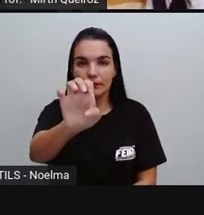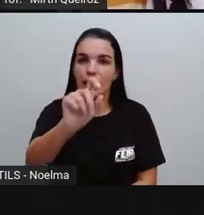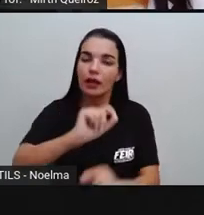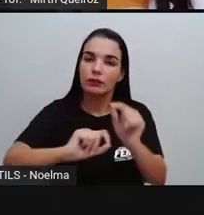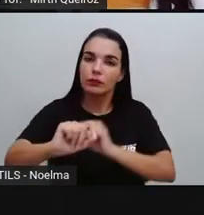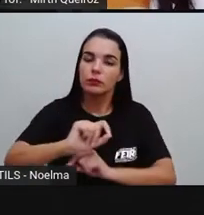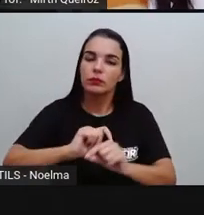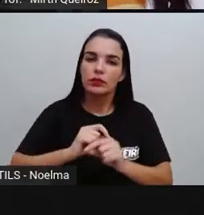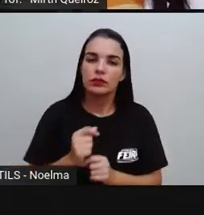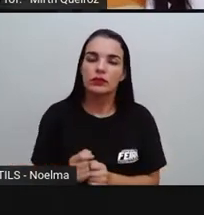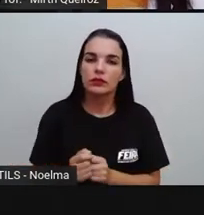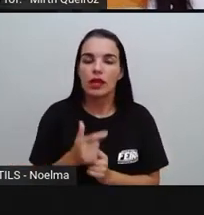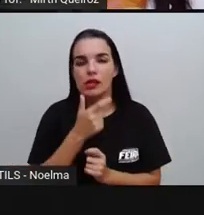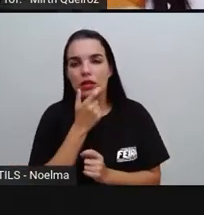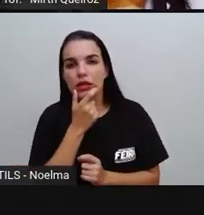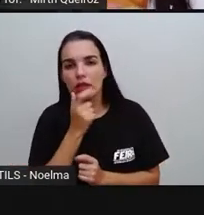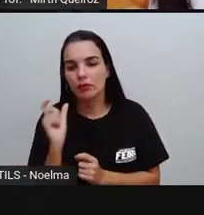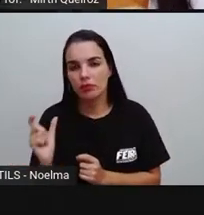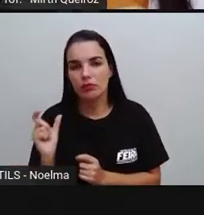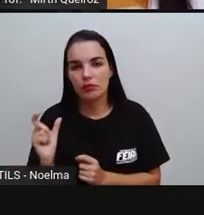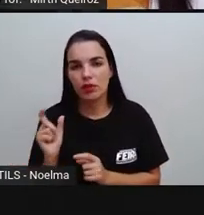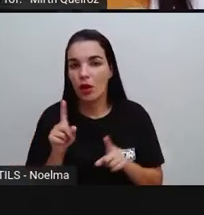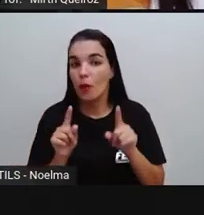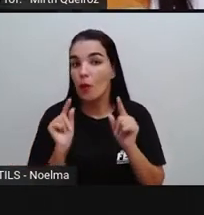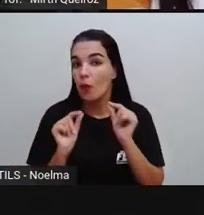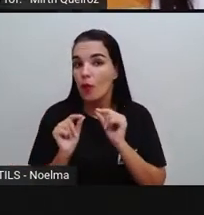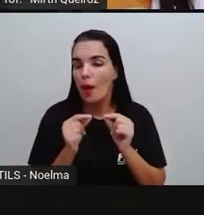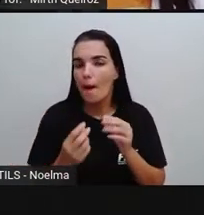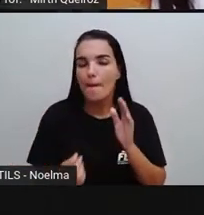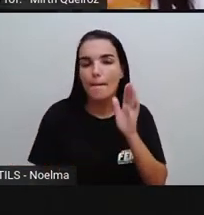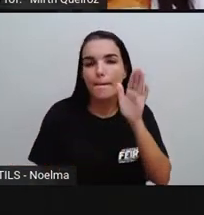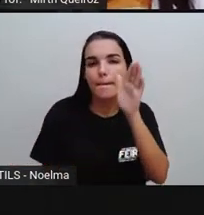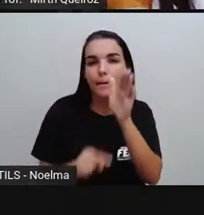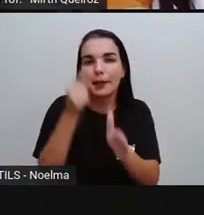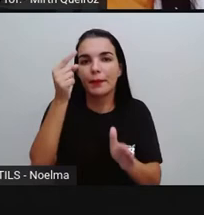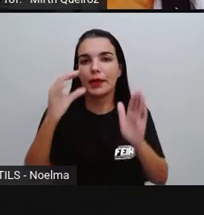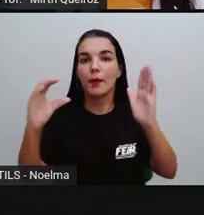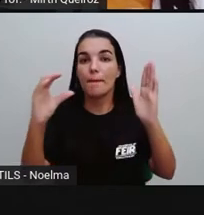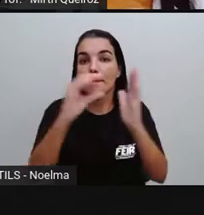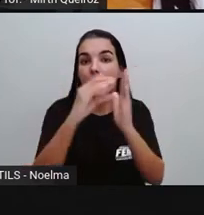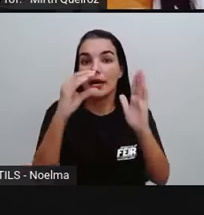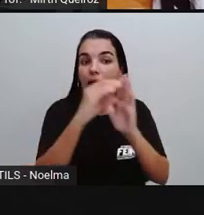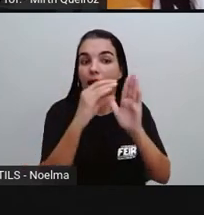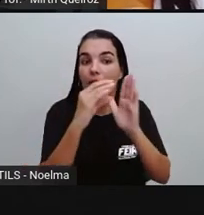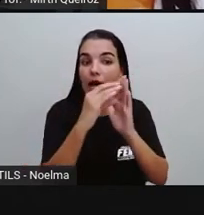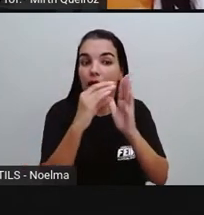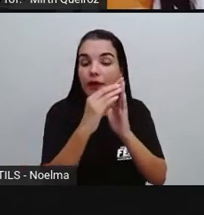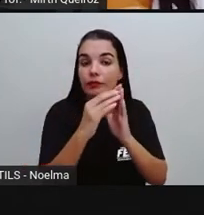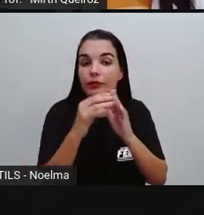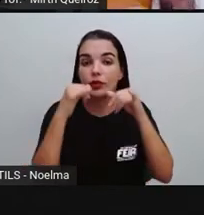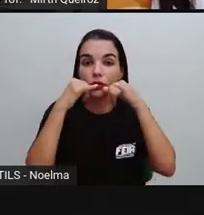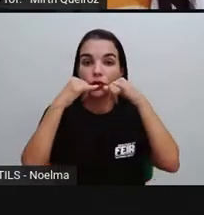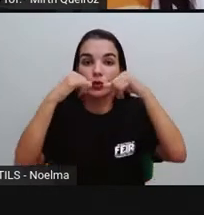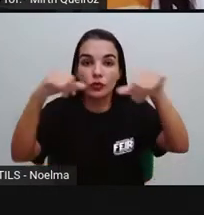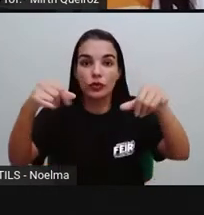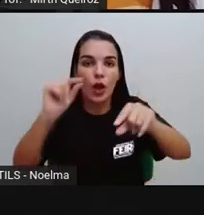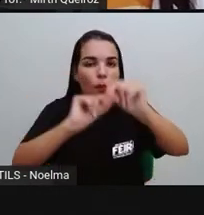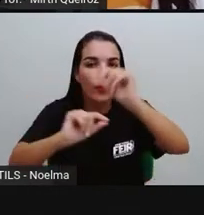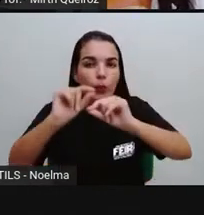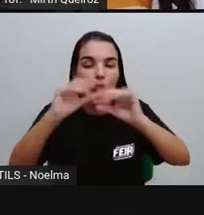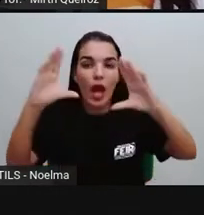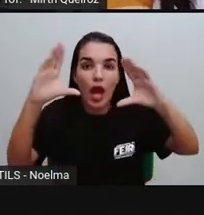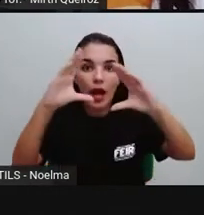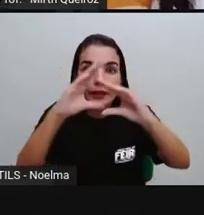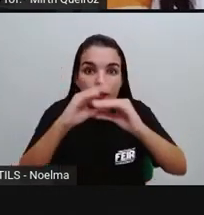Significa o que o lead? O lead é o primeiro parágrafo aí da notícia, onde é um resumo breve